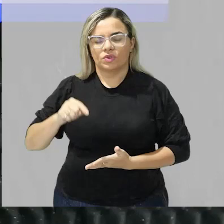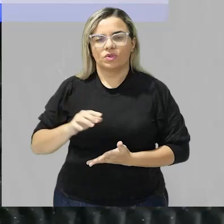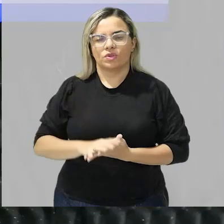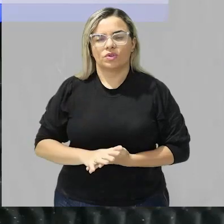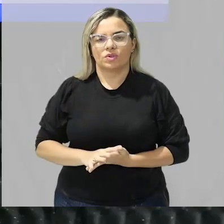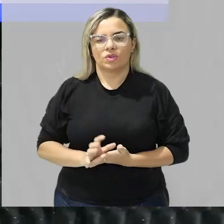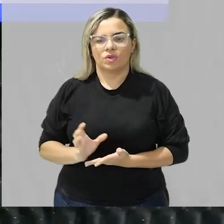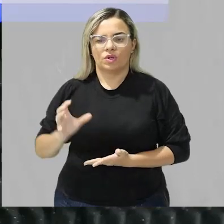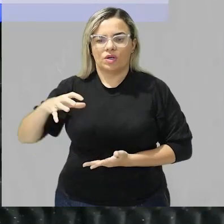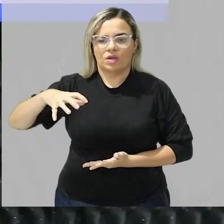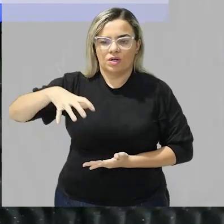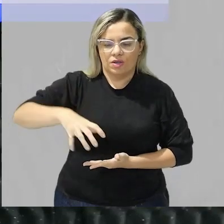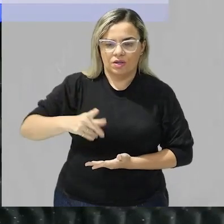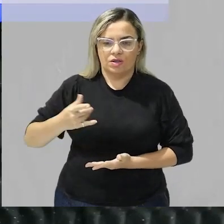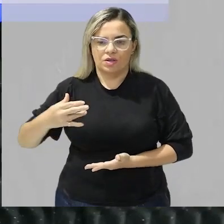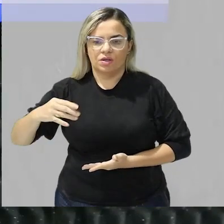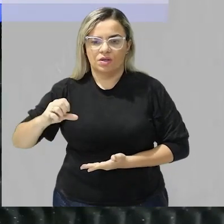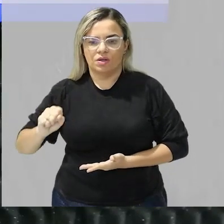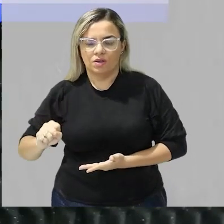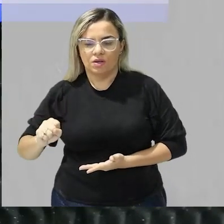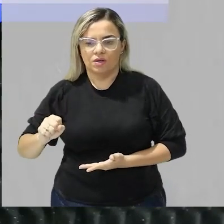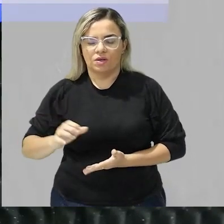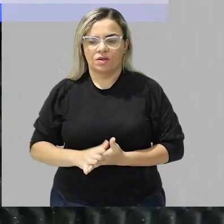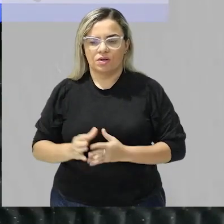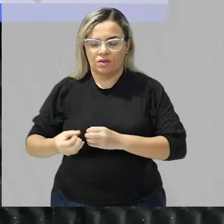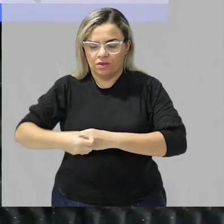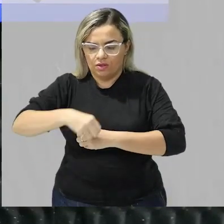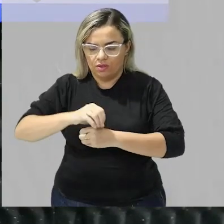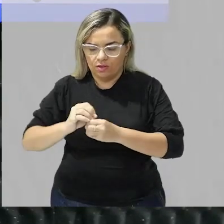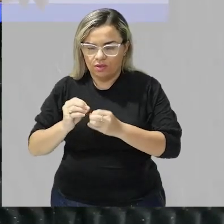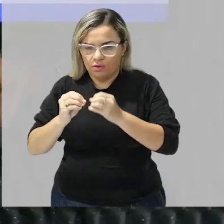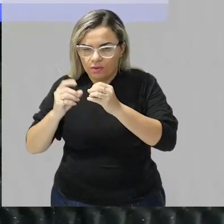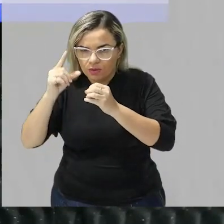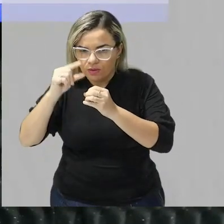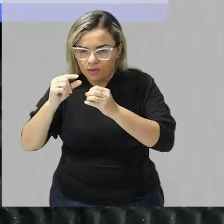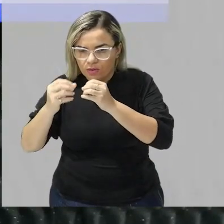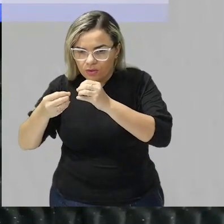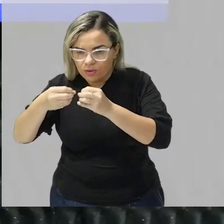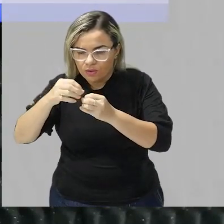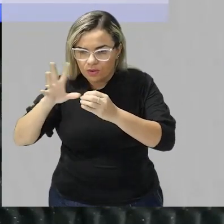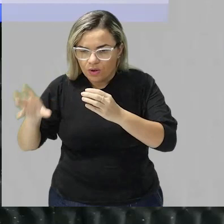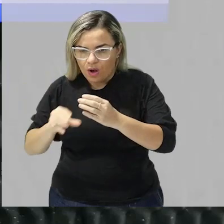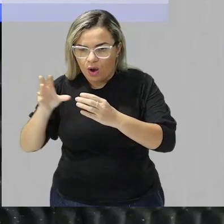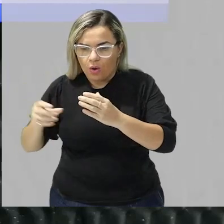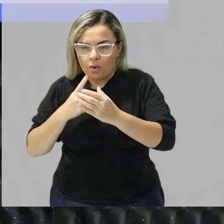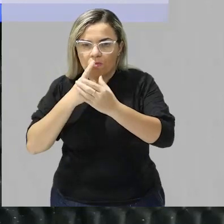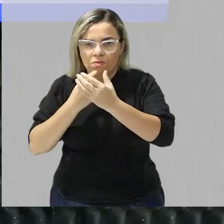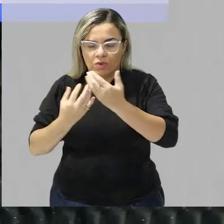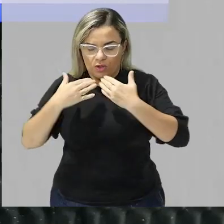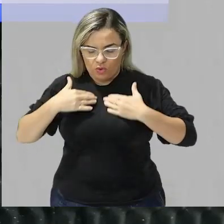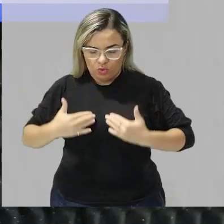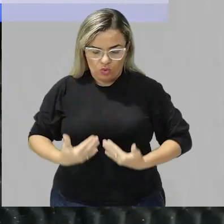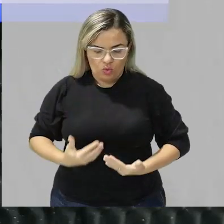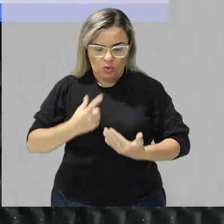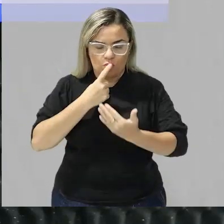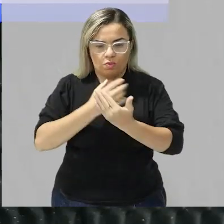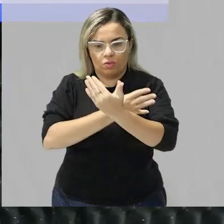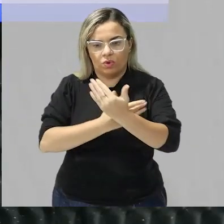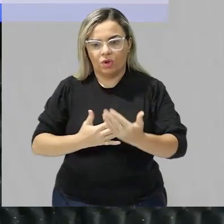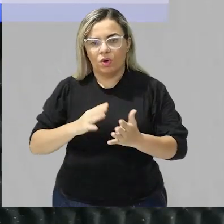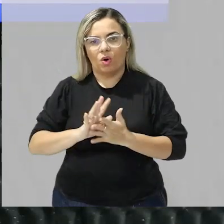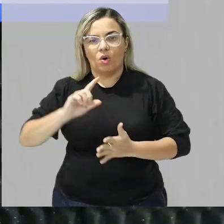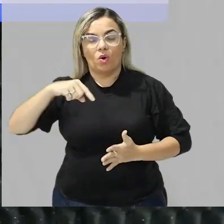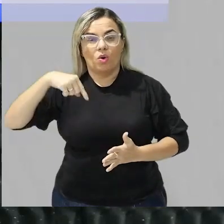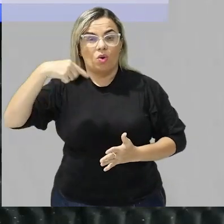as gorduras são quebradas em triglicerídeos e acumuladas no sangue agora numa outra situação se